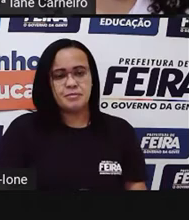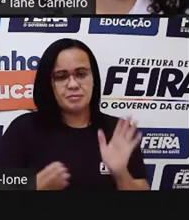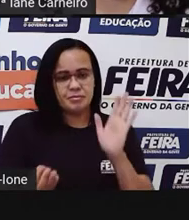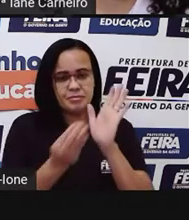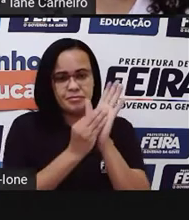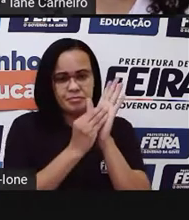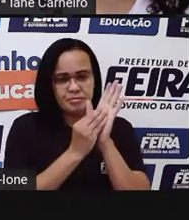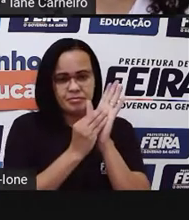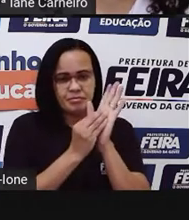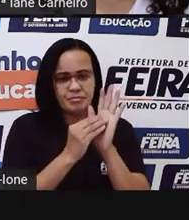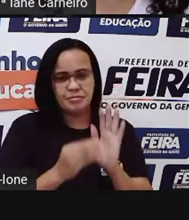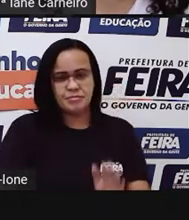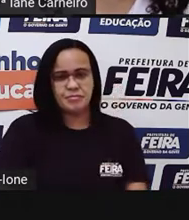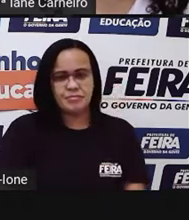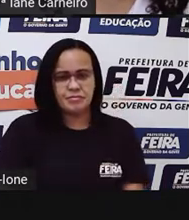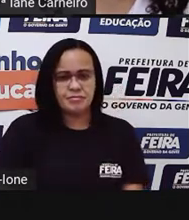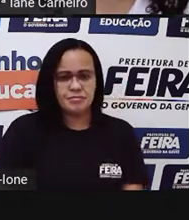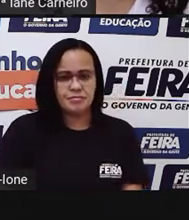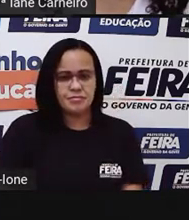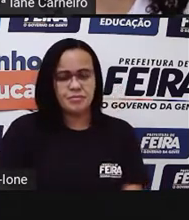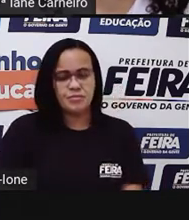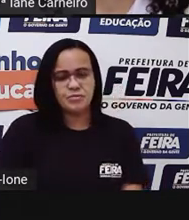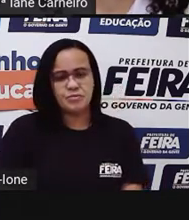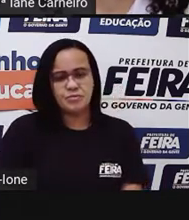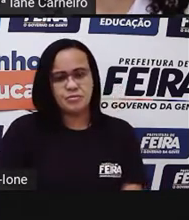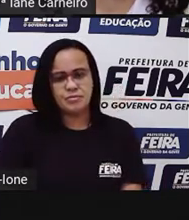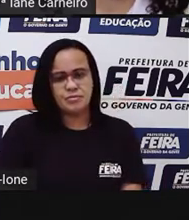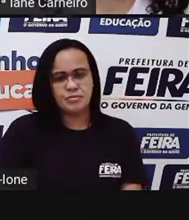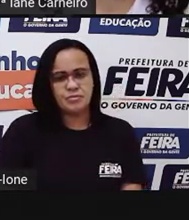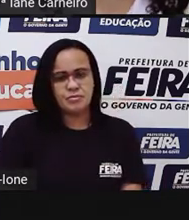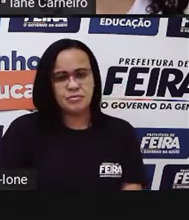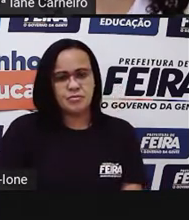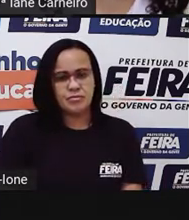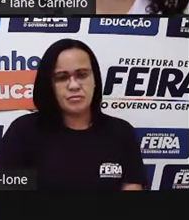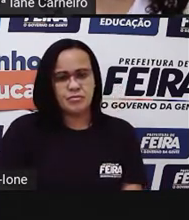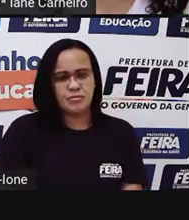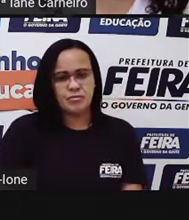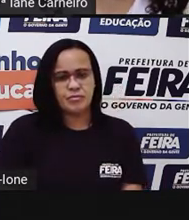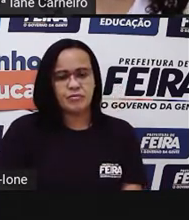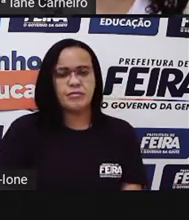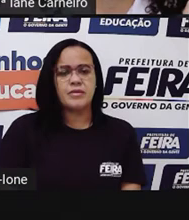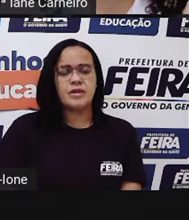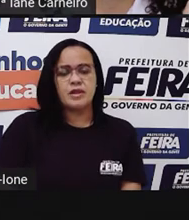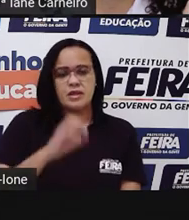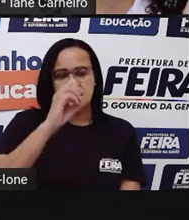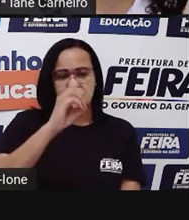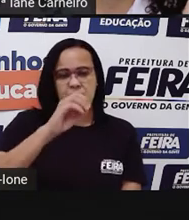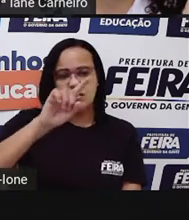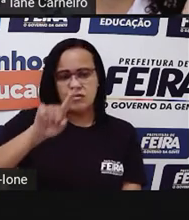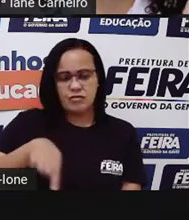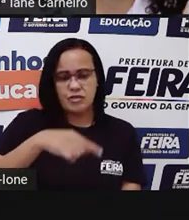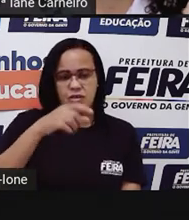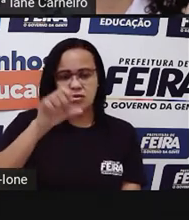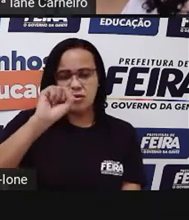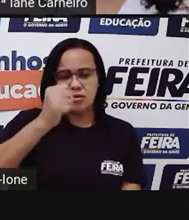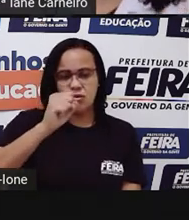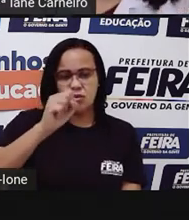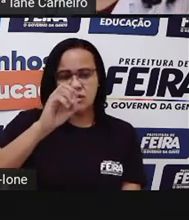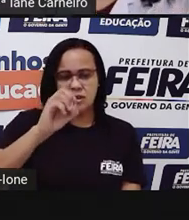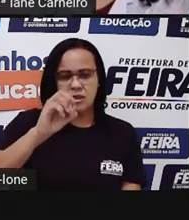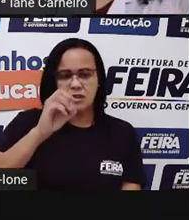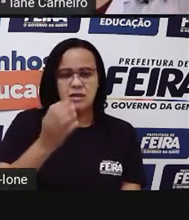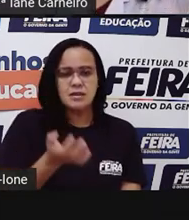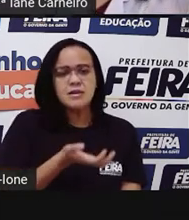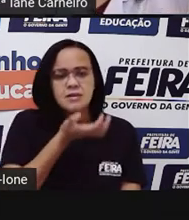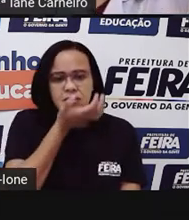O R, o cifrão, 0,80 centavos. Por que tem